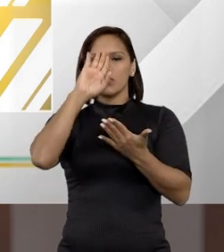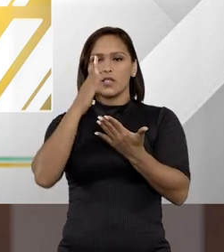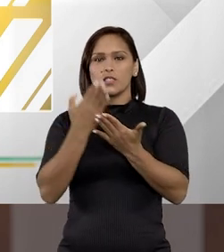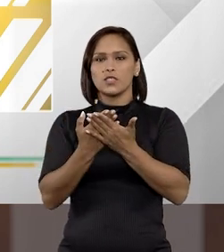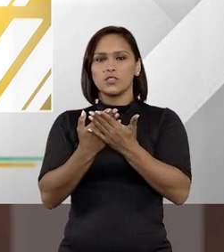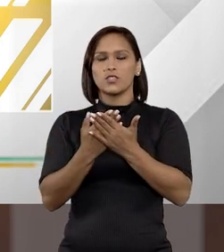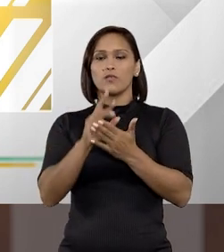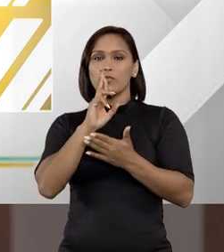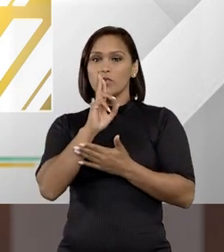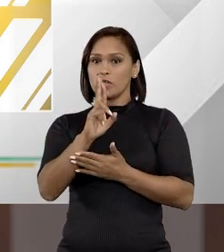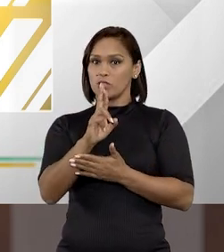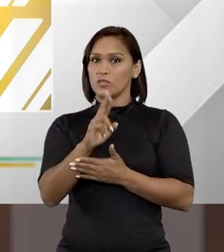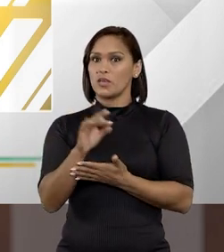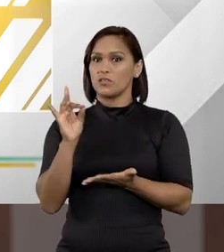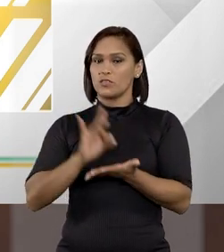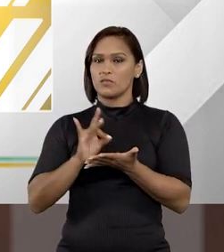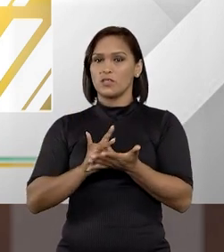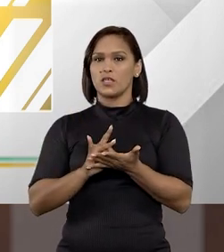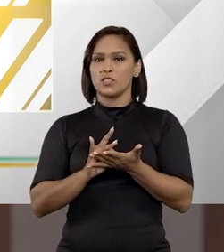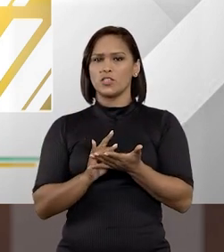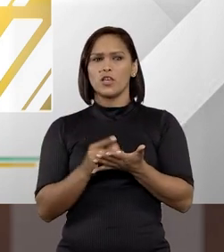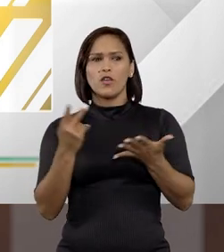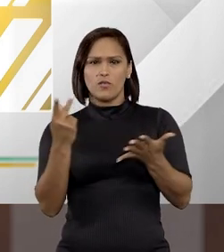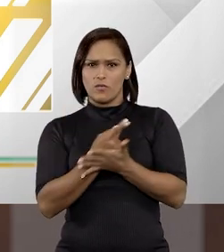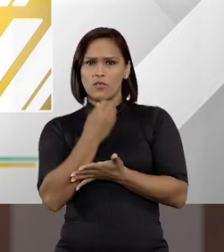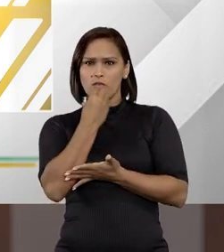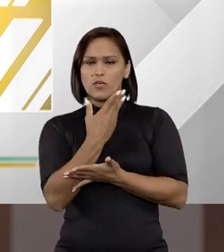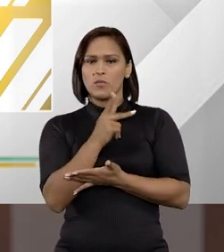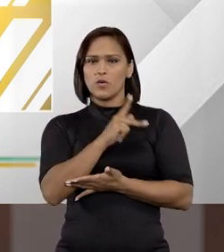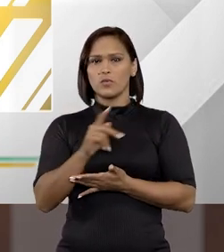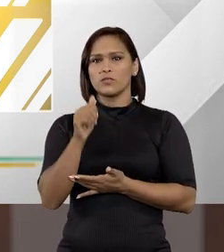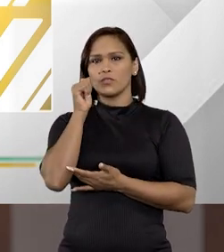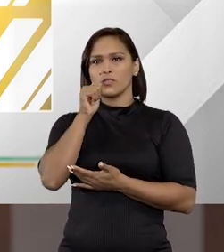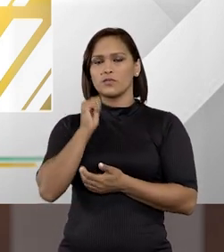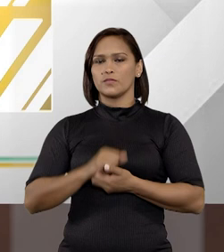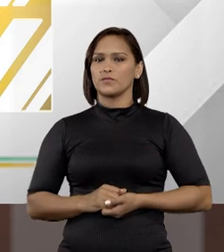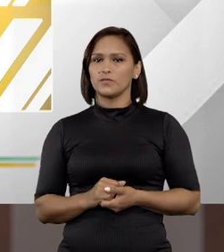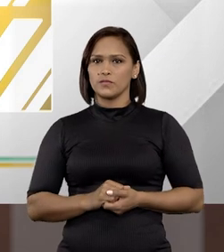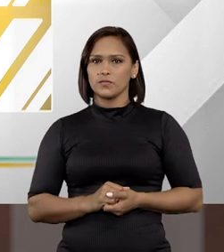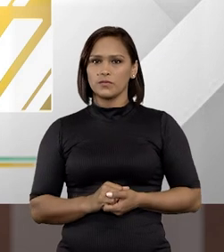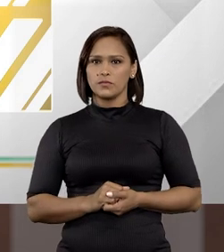expectativa e os resultados efetivos, foi favorável, professora Helena?